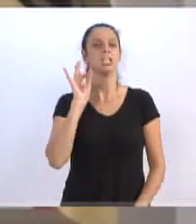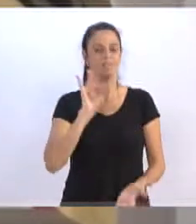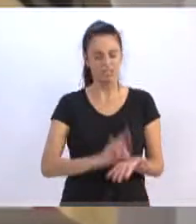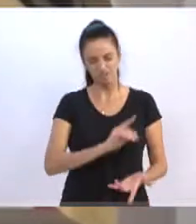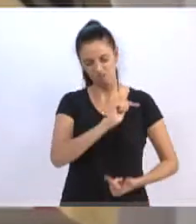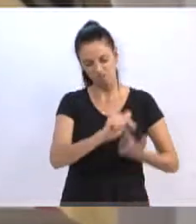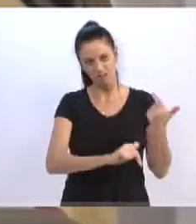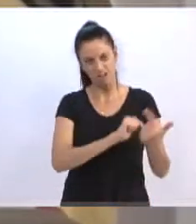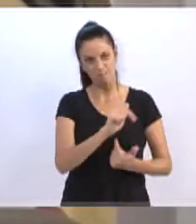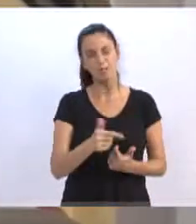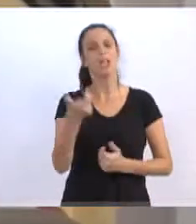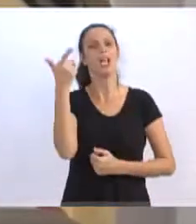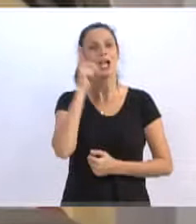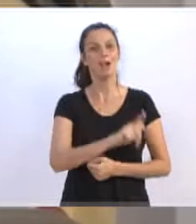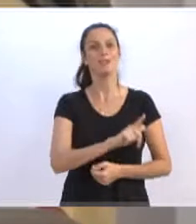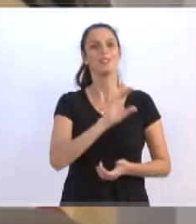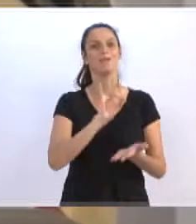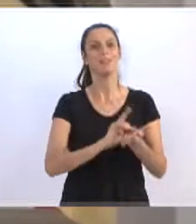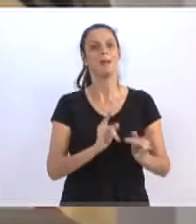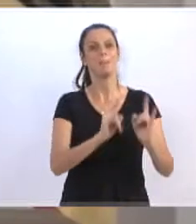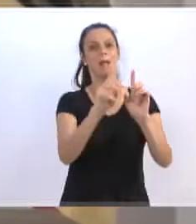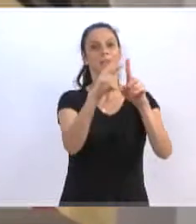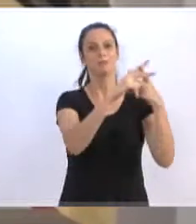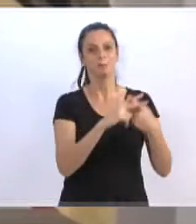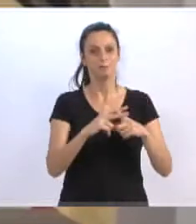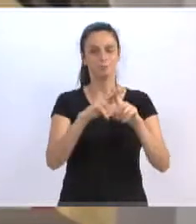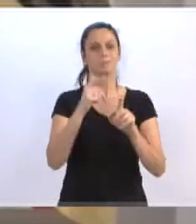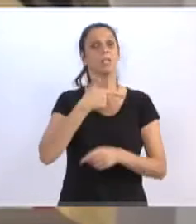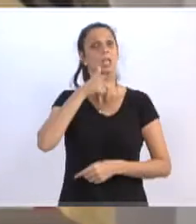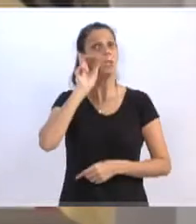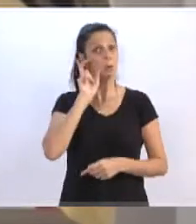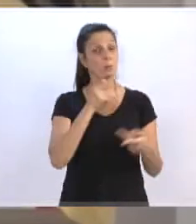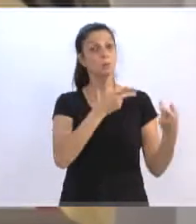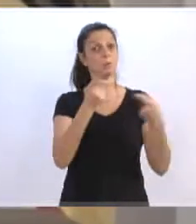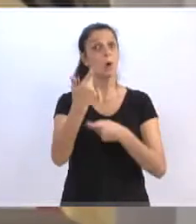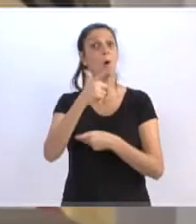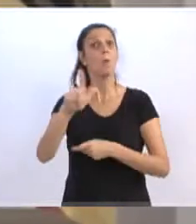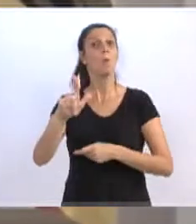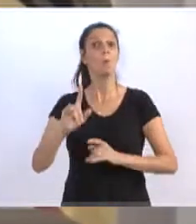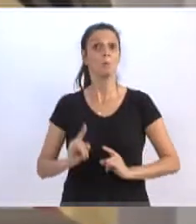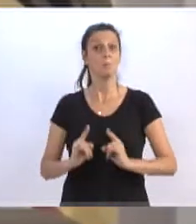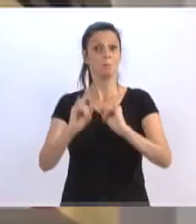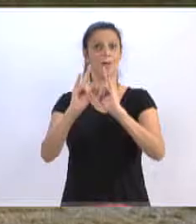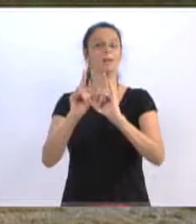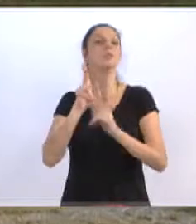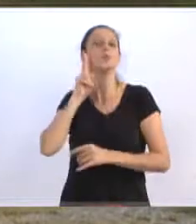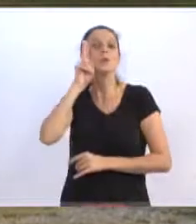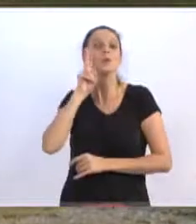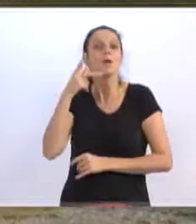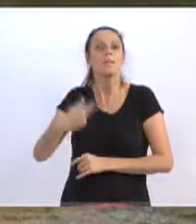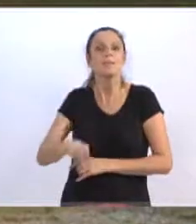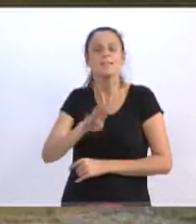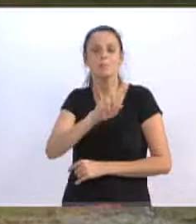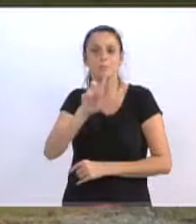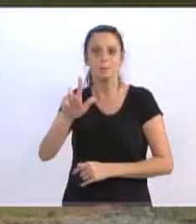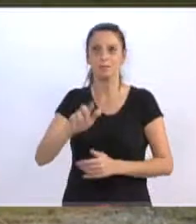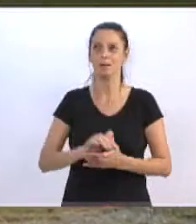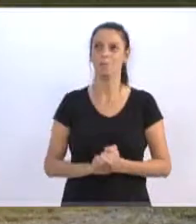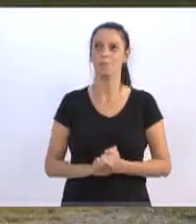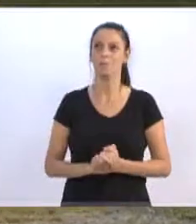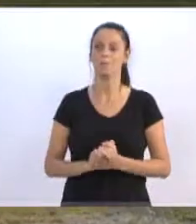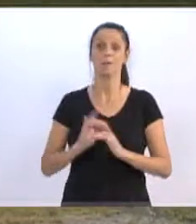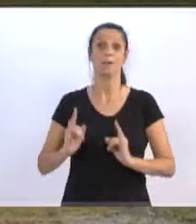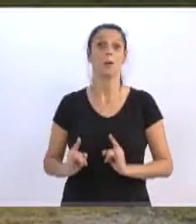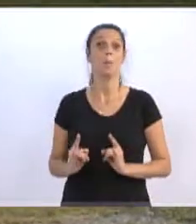à comunidade blumenauense. E ontem eu visitei outro prédio histórico do município de Blumenau, que é o